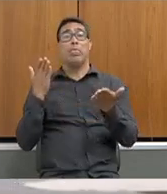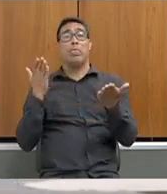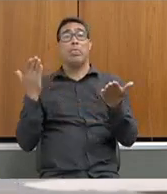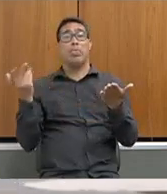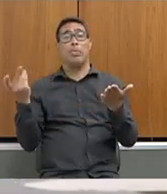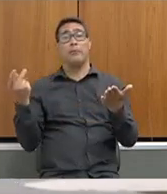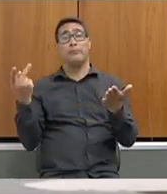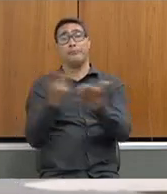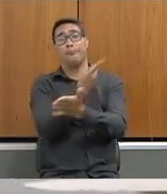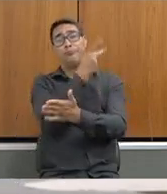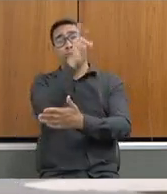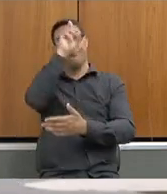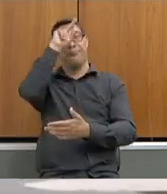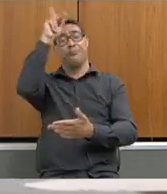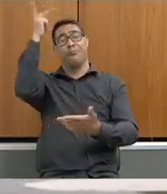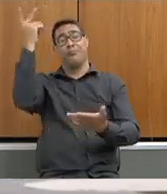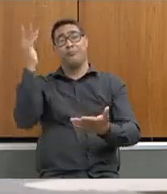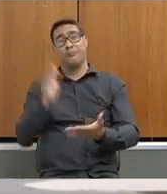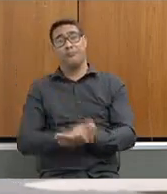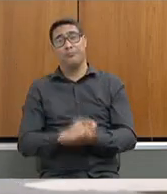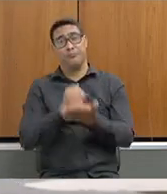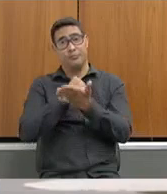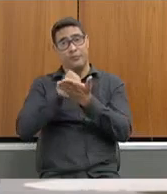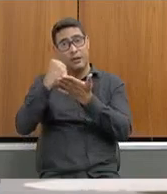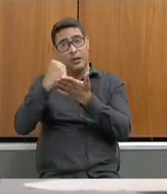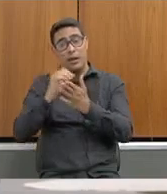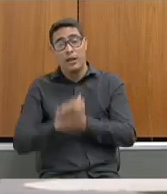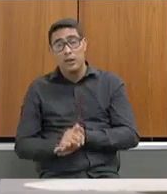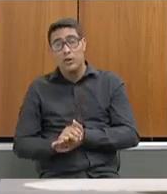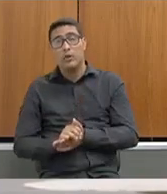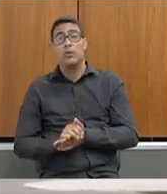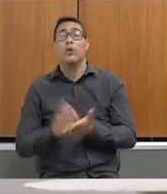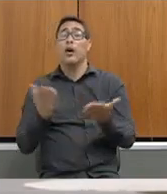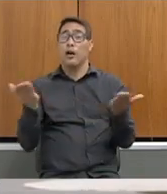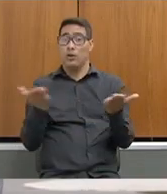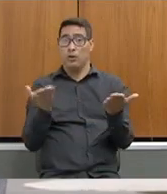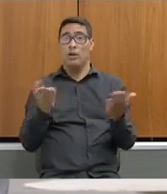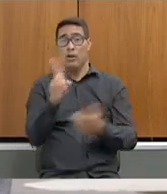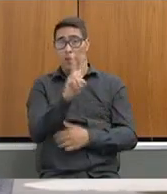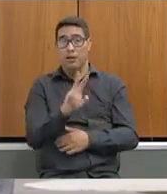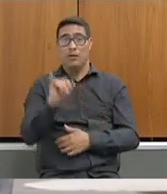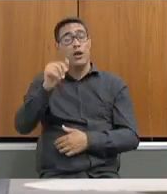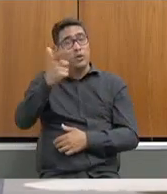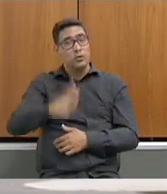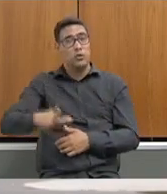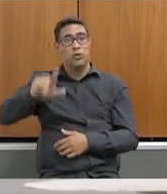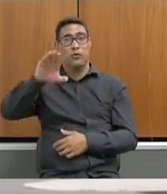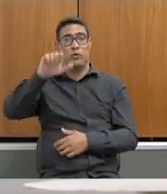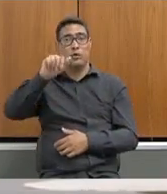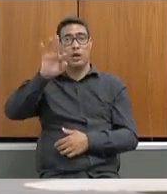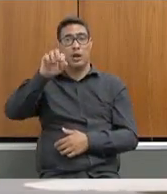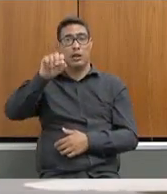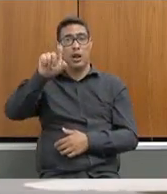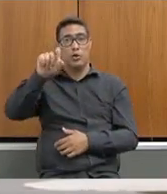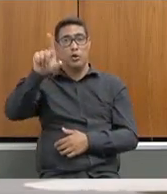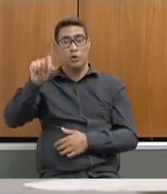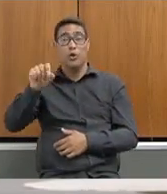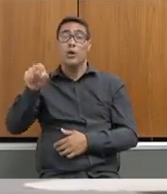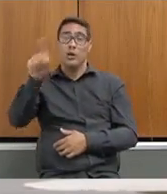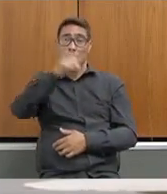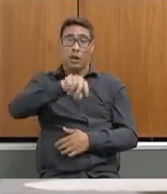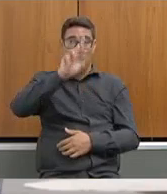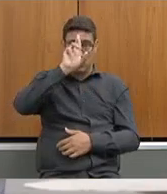que falaram isso. Então, nós precisamos de voltar a ter esse catálogo e precisamos de fomentar para que os nossos diretores possam